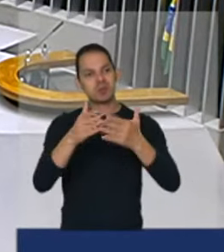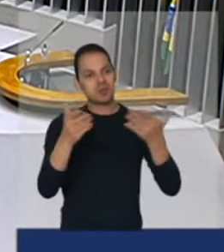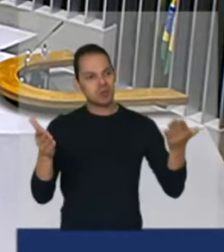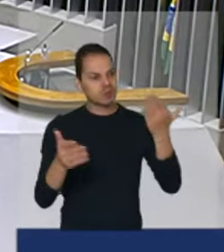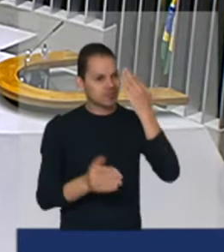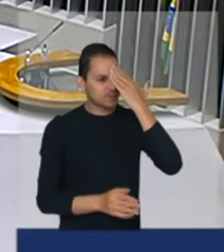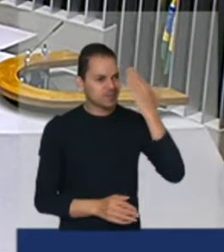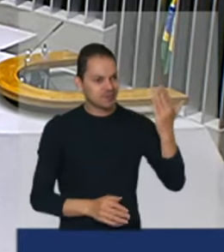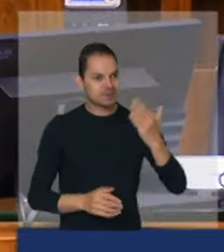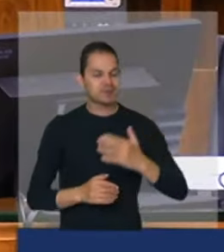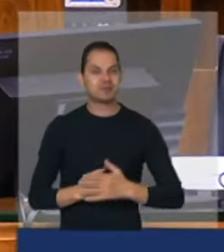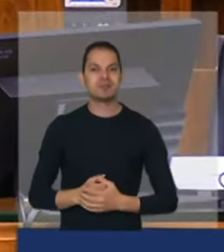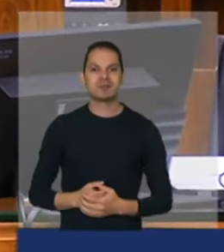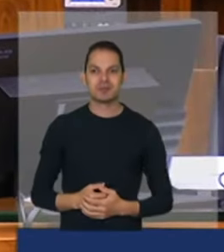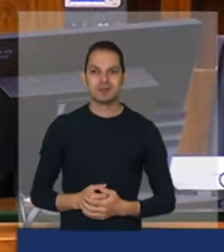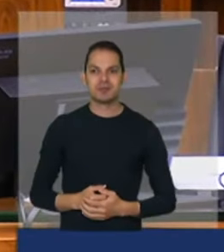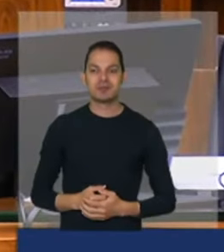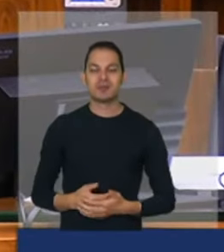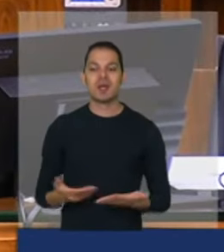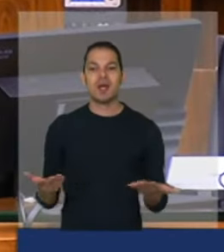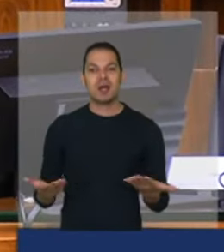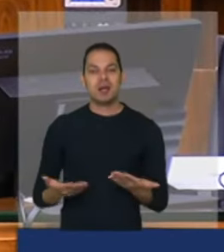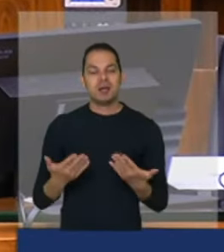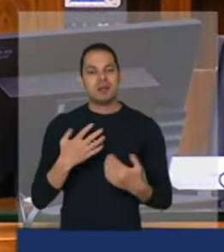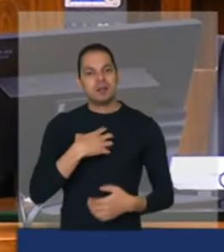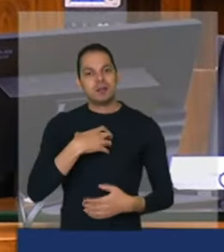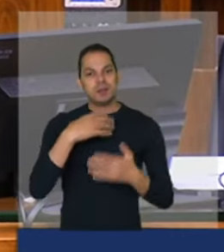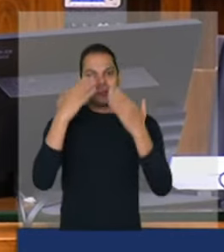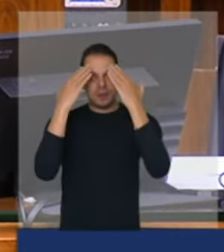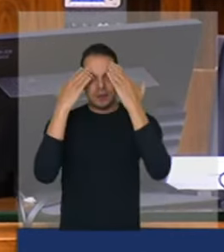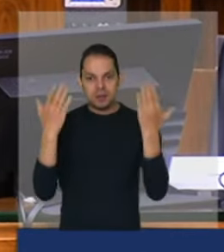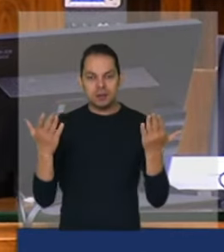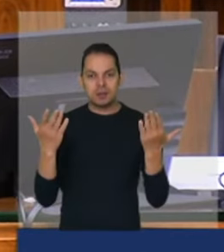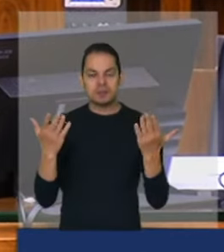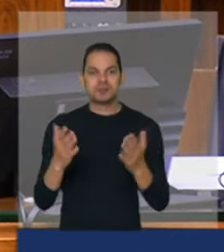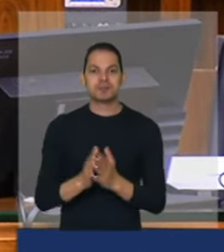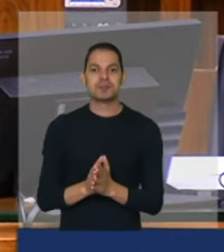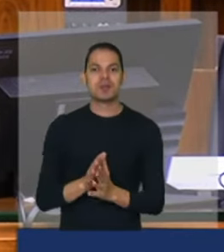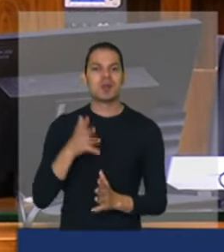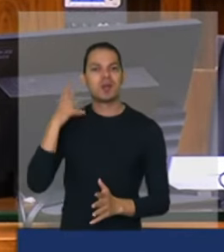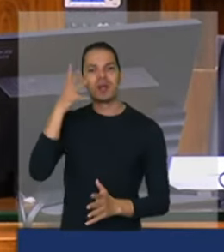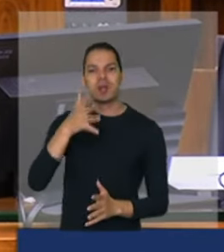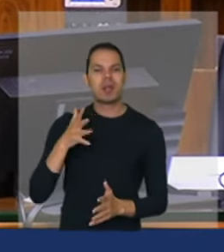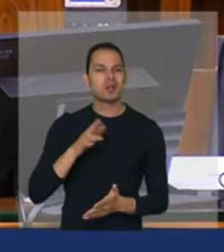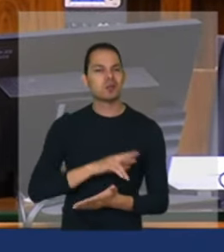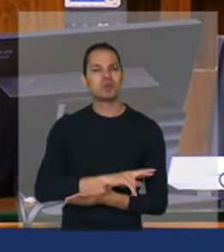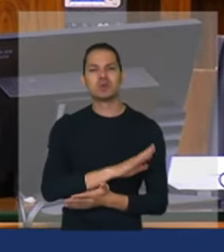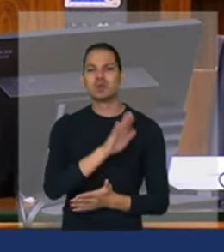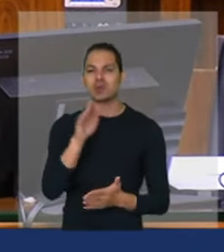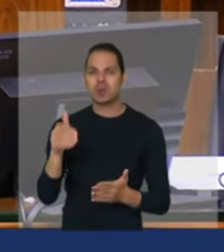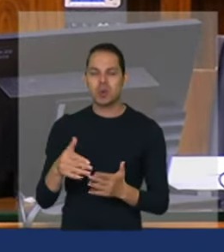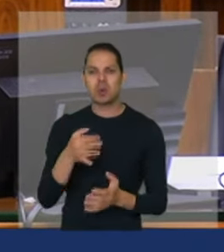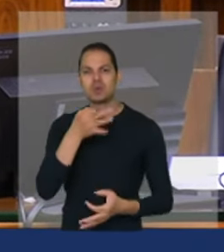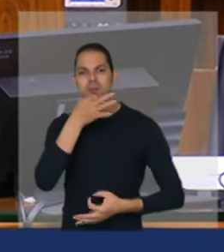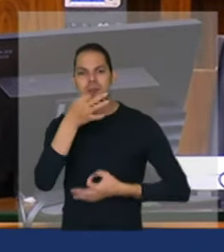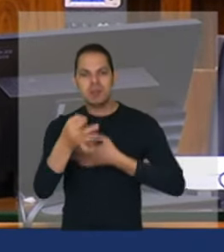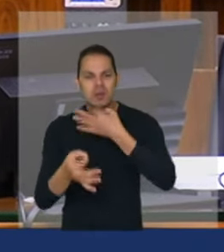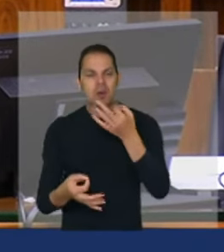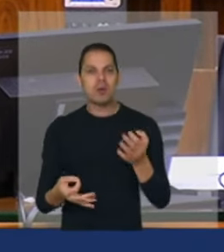Maldaner o momento é de gratidão agradecer as diversas manifestações opiniões propostas